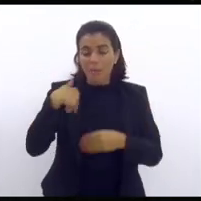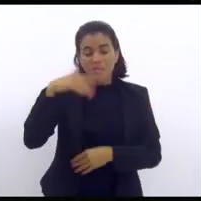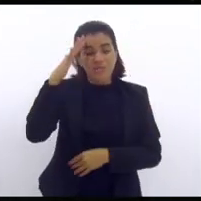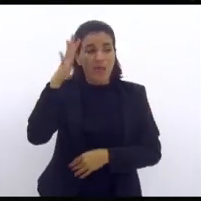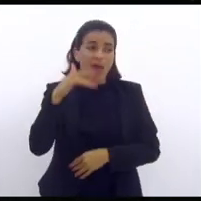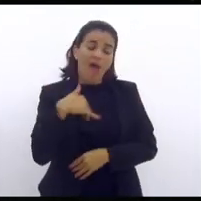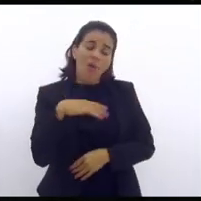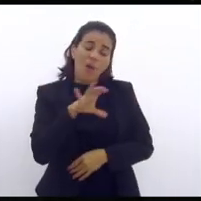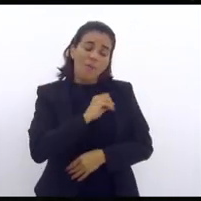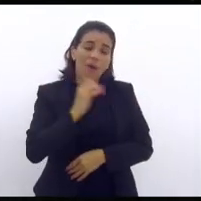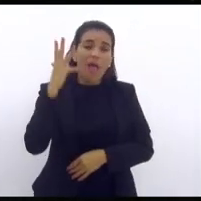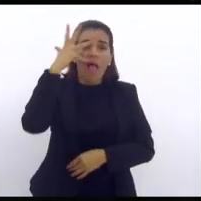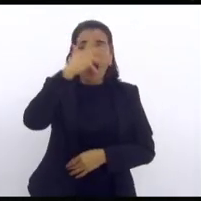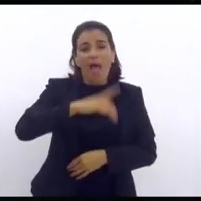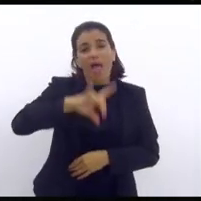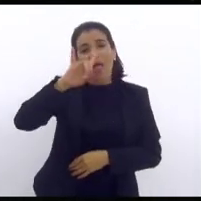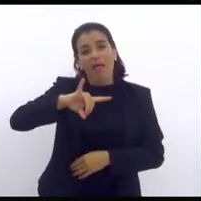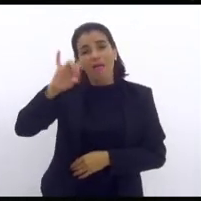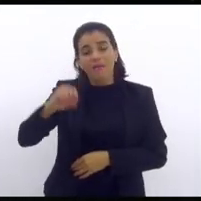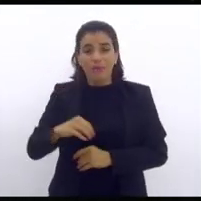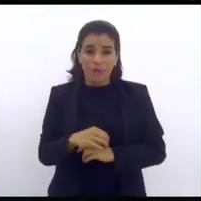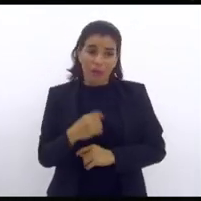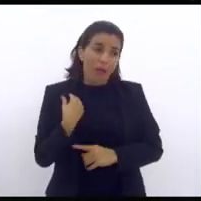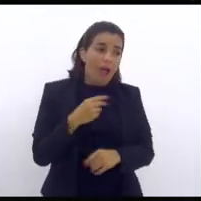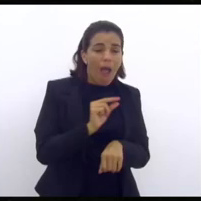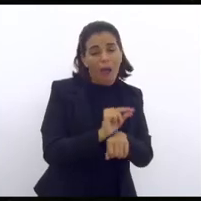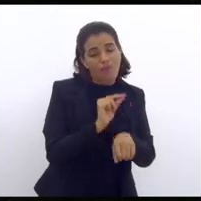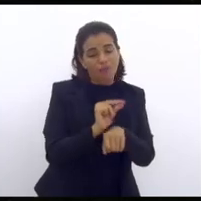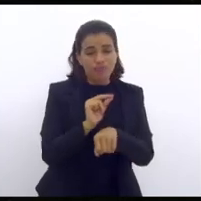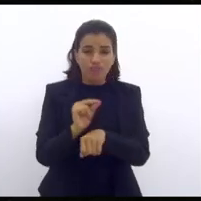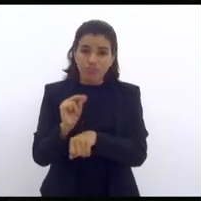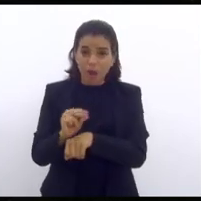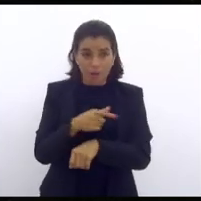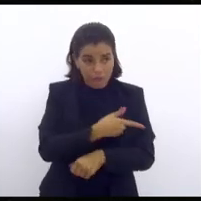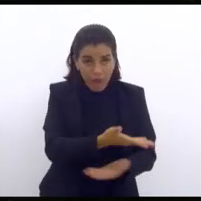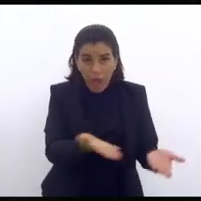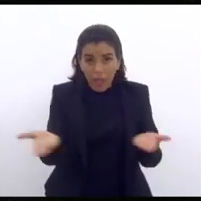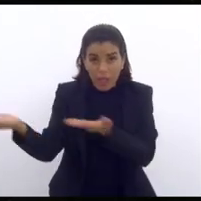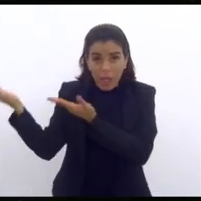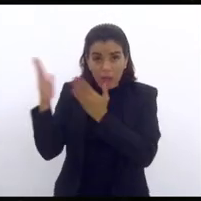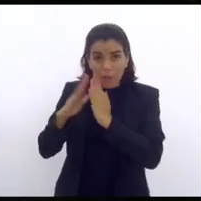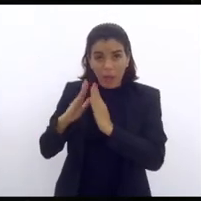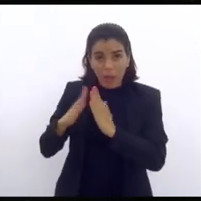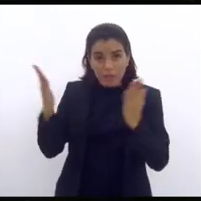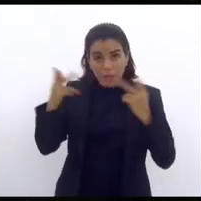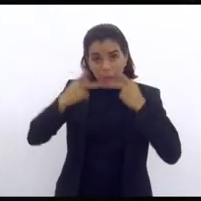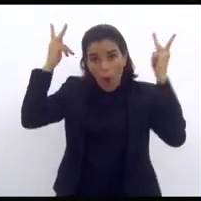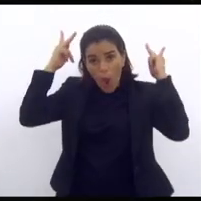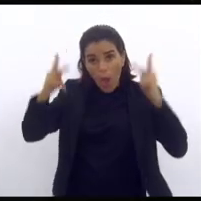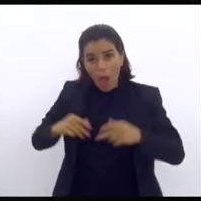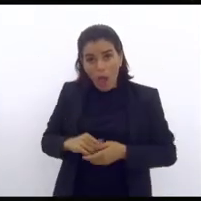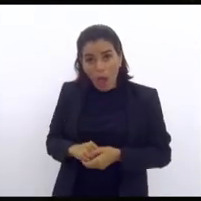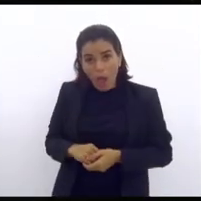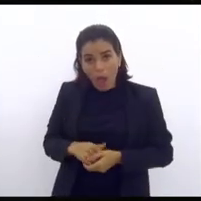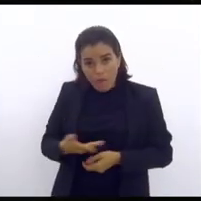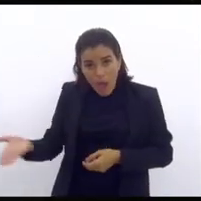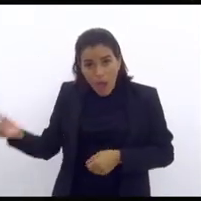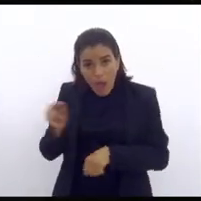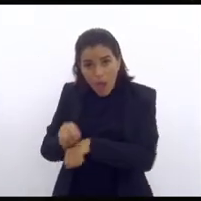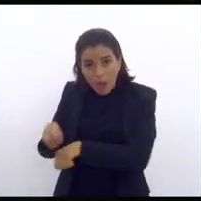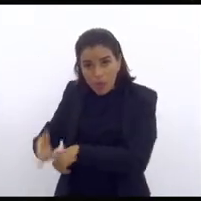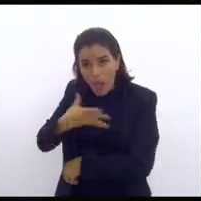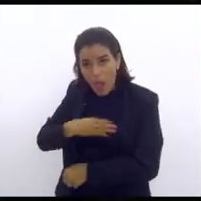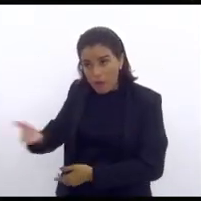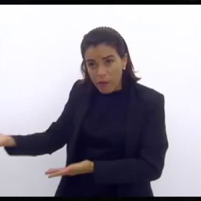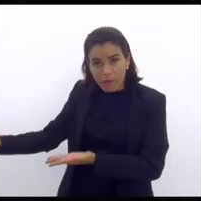ai, o amor é lindo, ai, vamos cuidar, vamos levar para casa, porra. Leva para casa e cuida de um cara desse